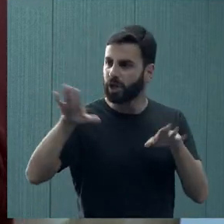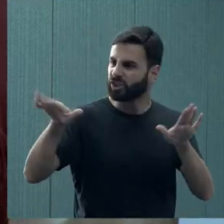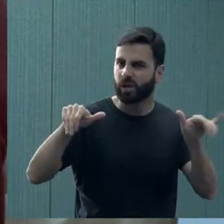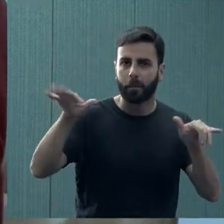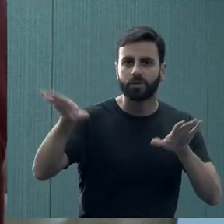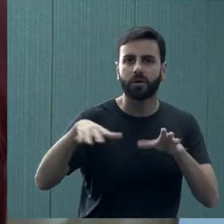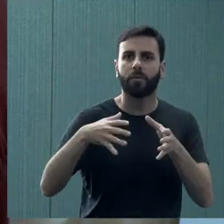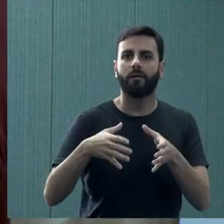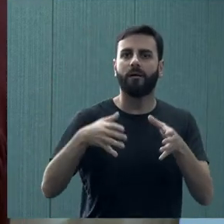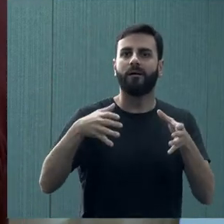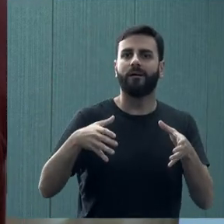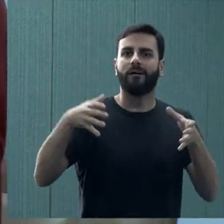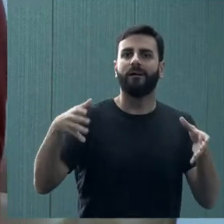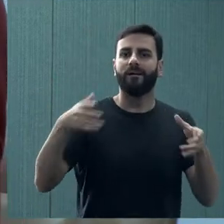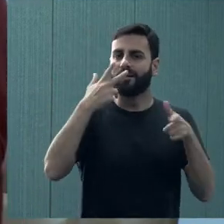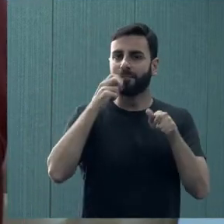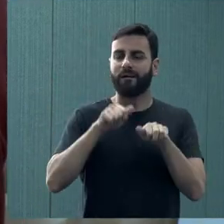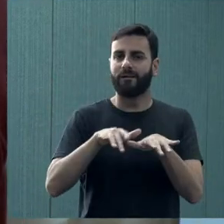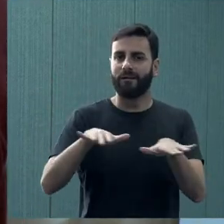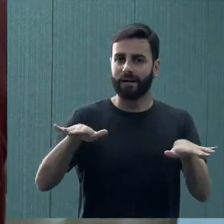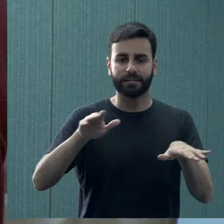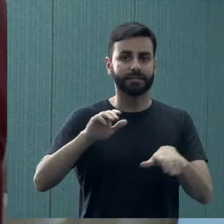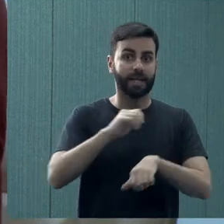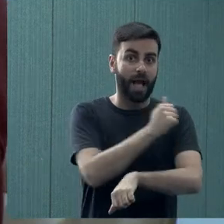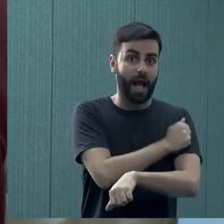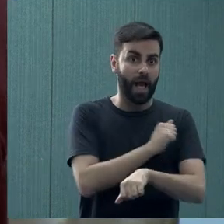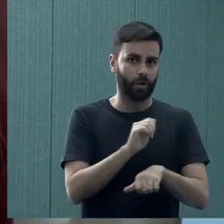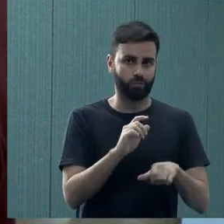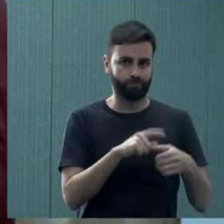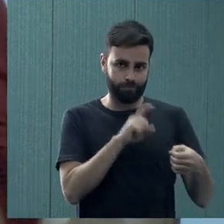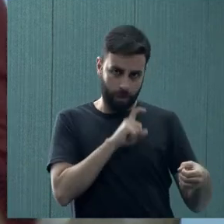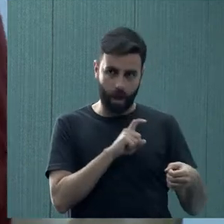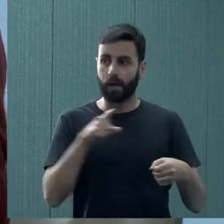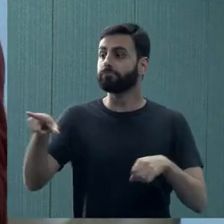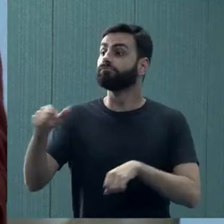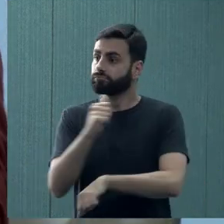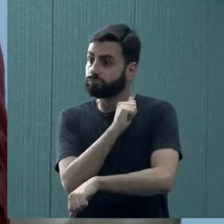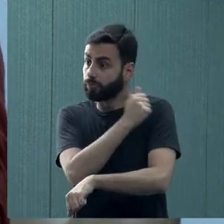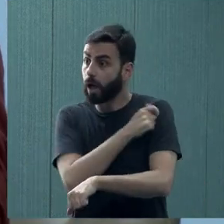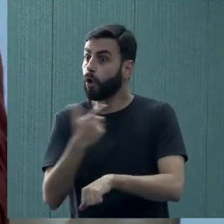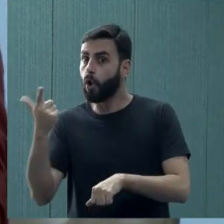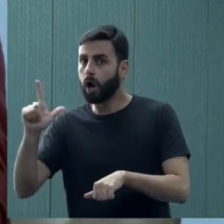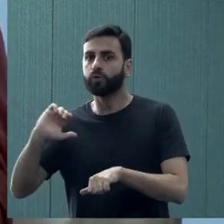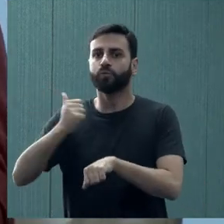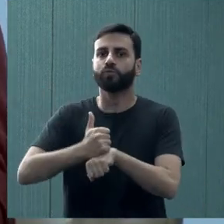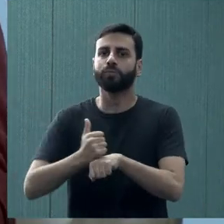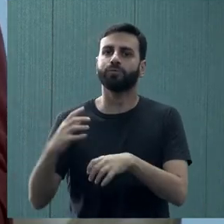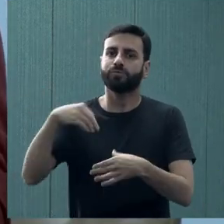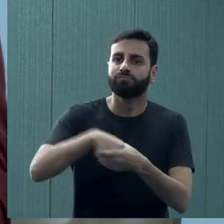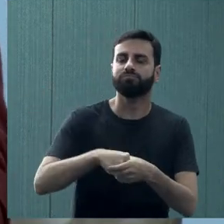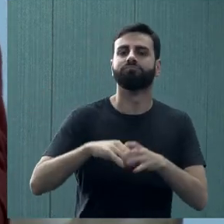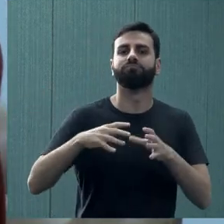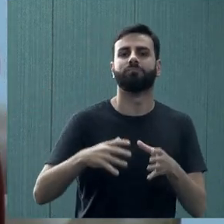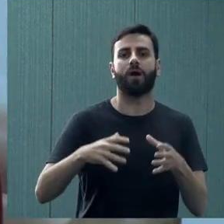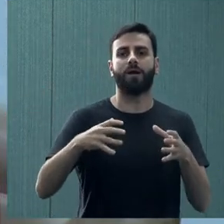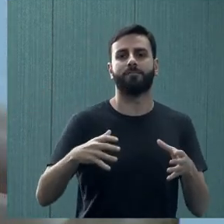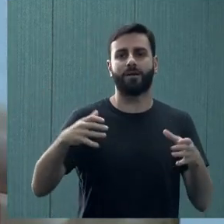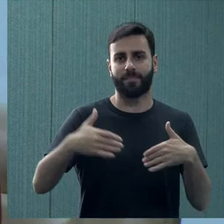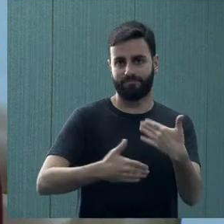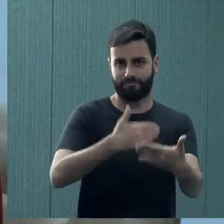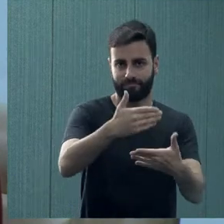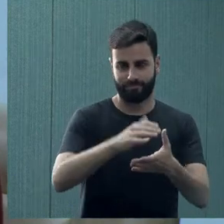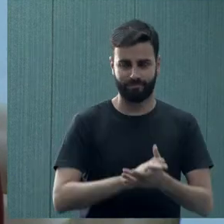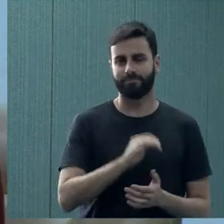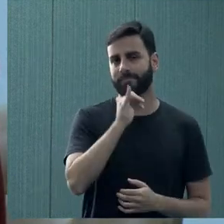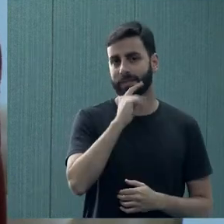treinando o outro, sai um estudante, entra outro, e assim a gente vai caminhando, porque nós até